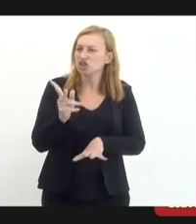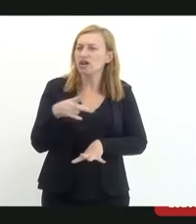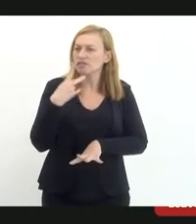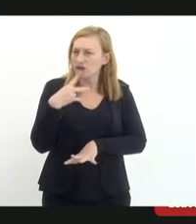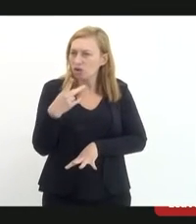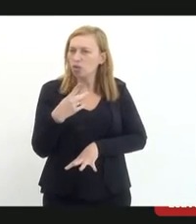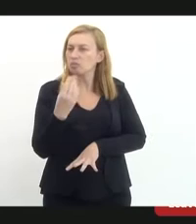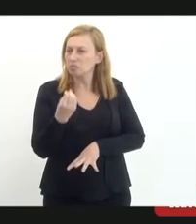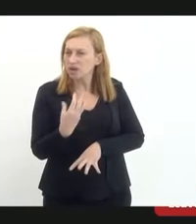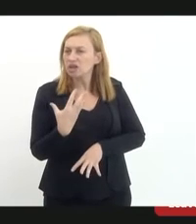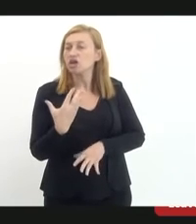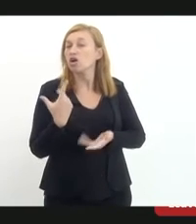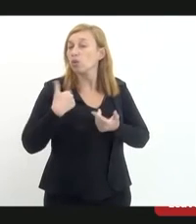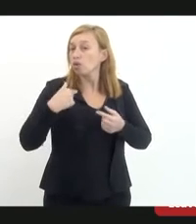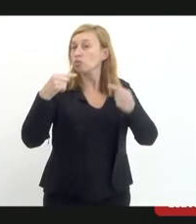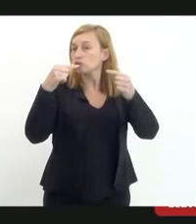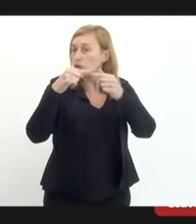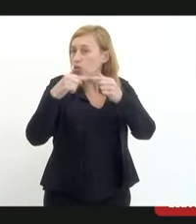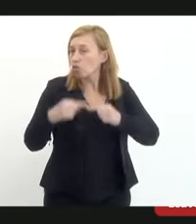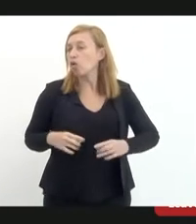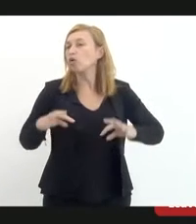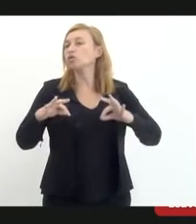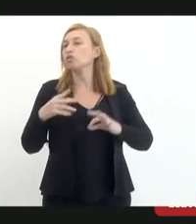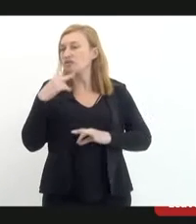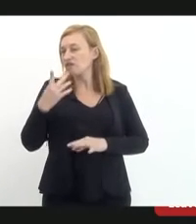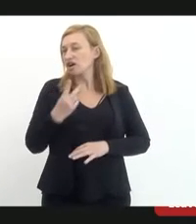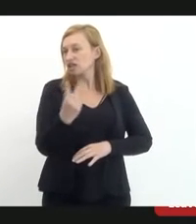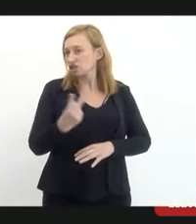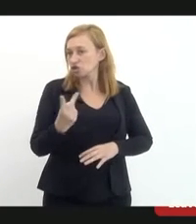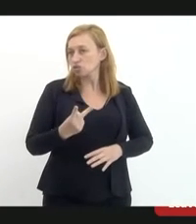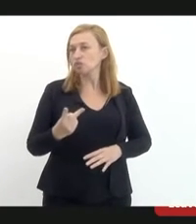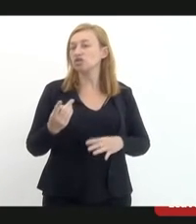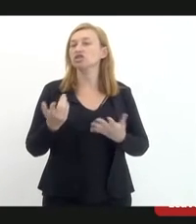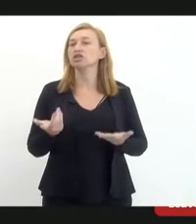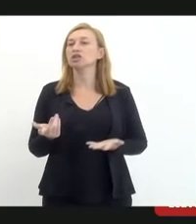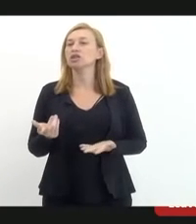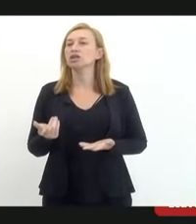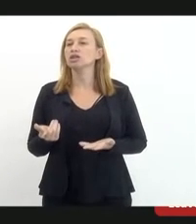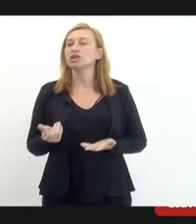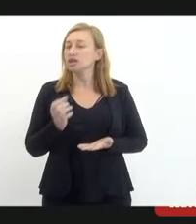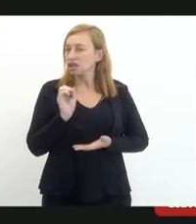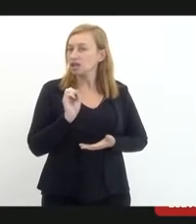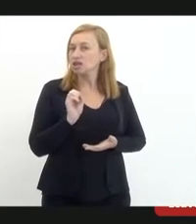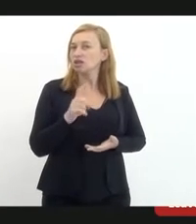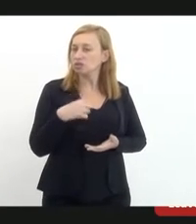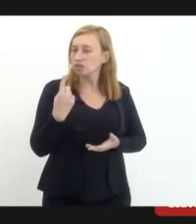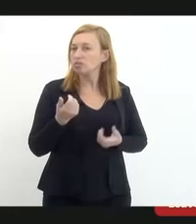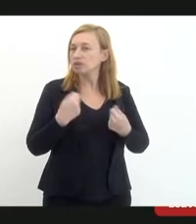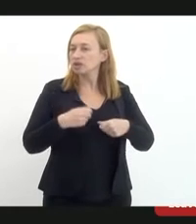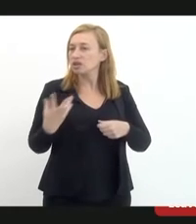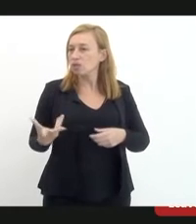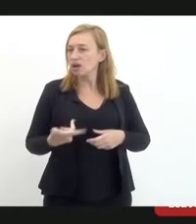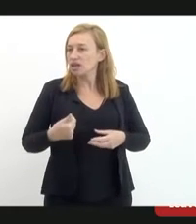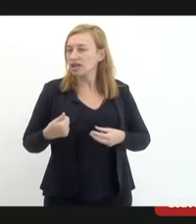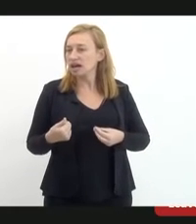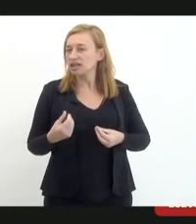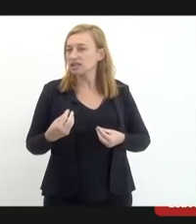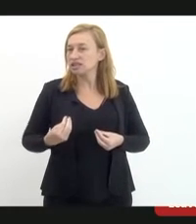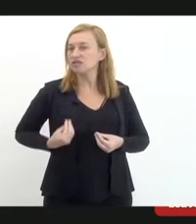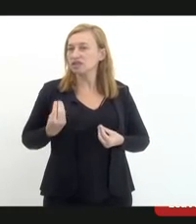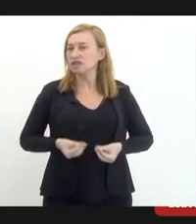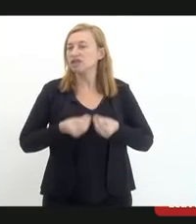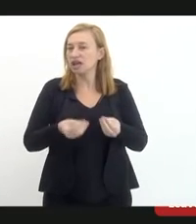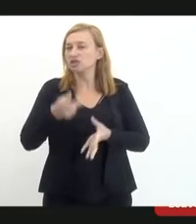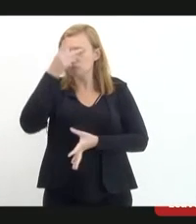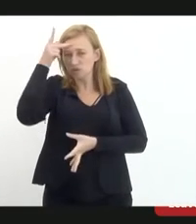as suas colocações, concordo com a palavra de vocês. E é isso aí, a gente tem que levar a qualidade de vida para as pessoas. Então, não